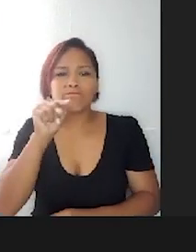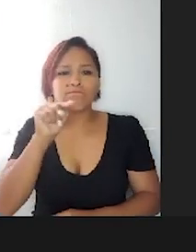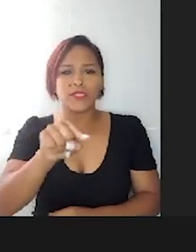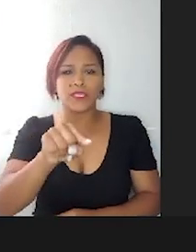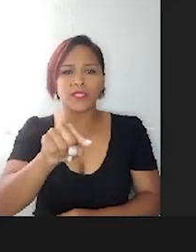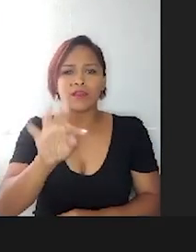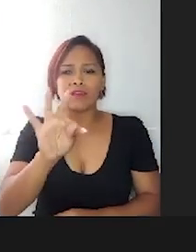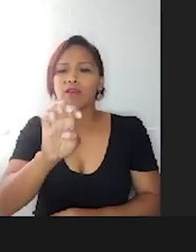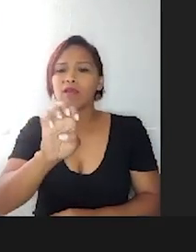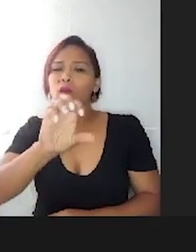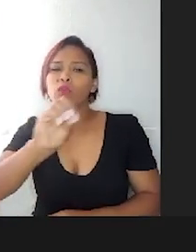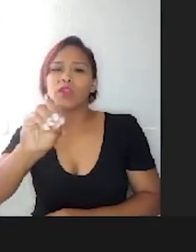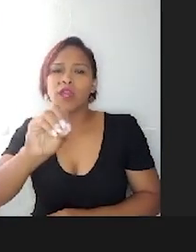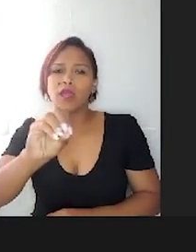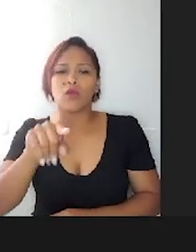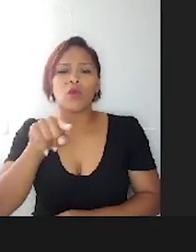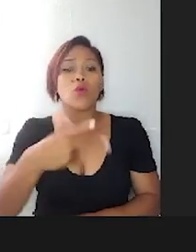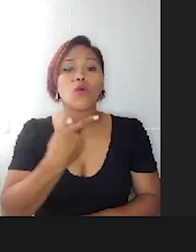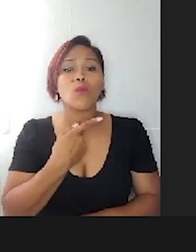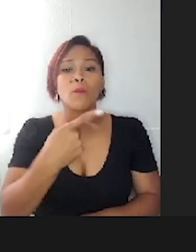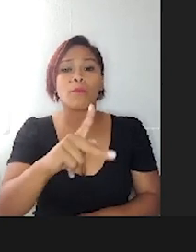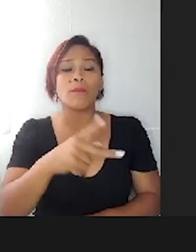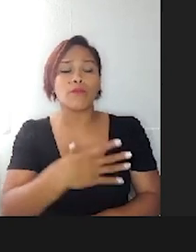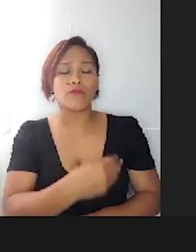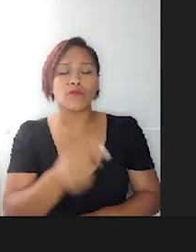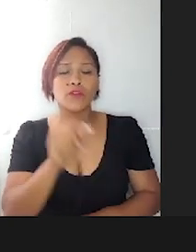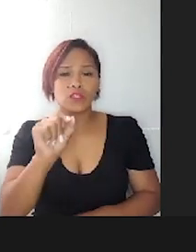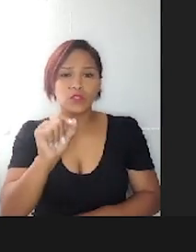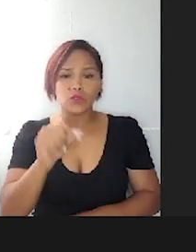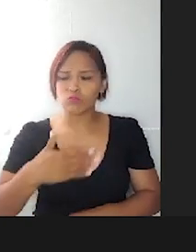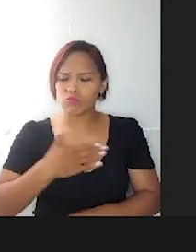Quem é o teu filho? O ele gosta?